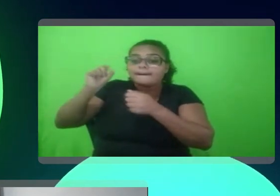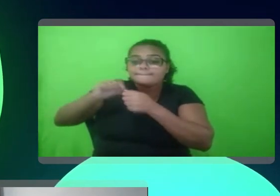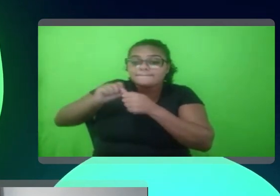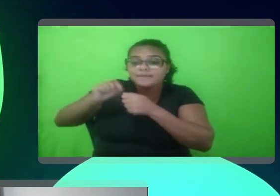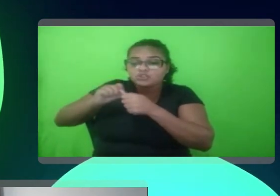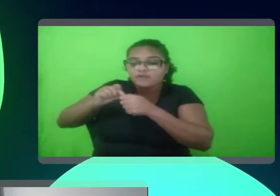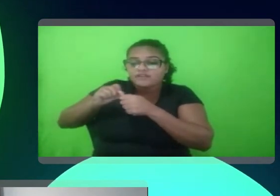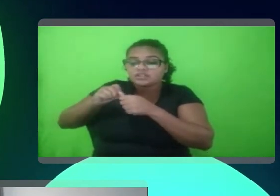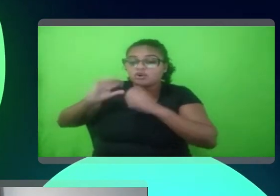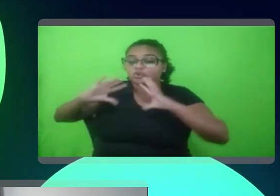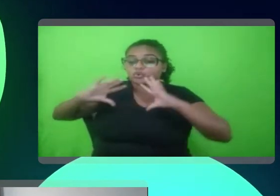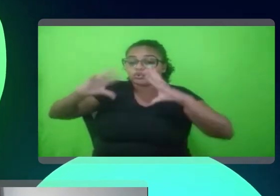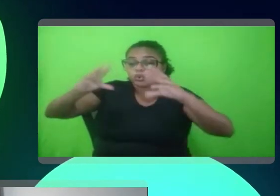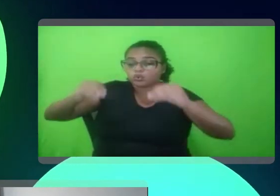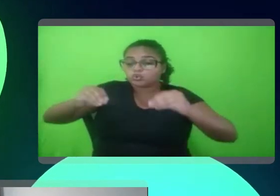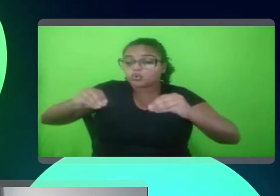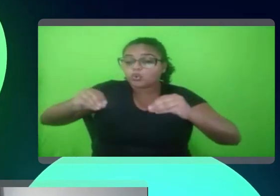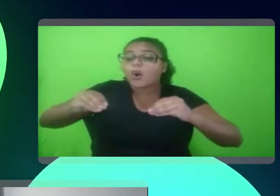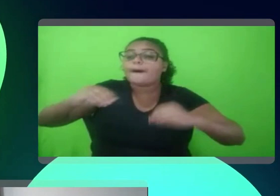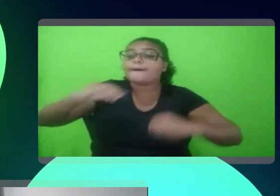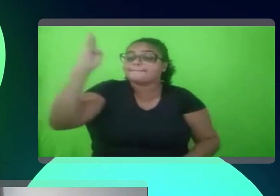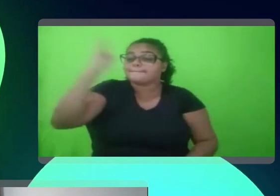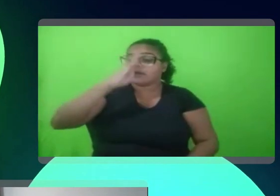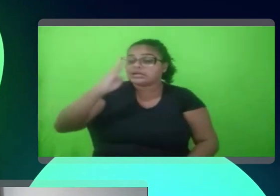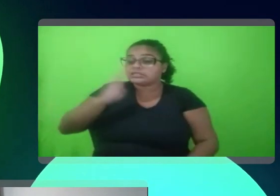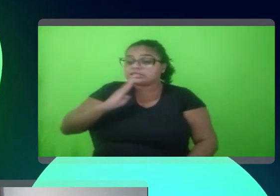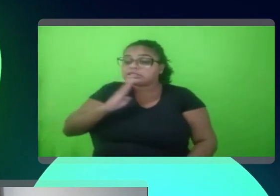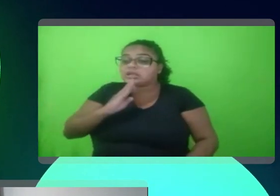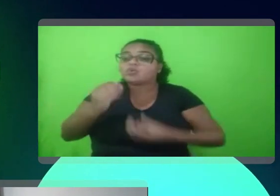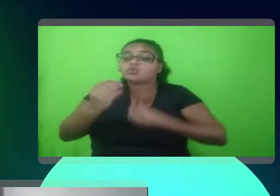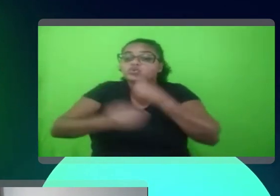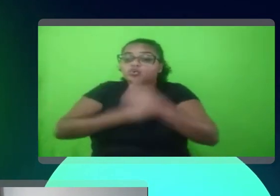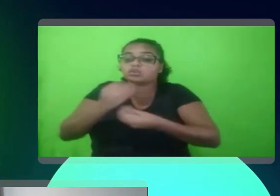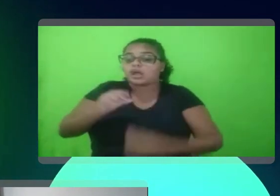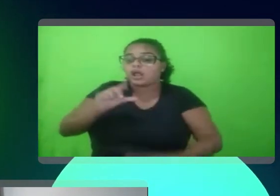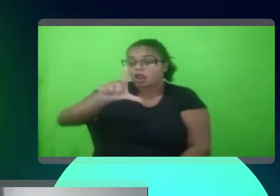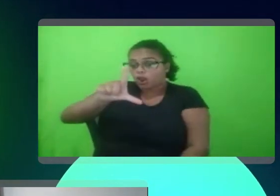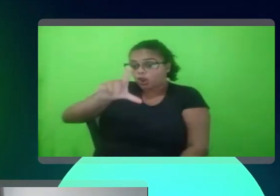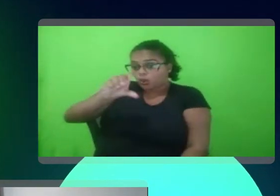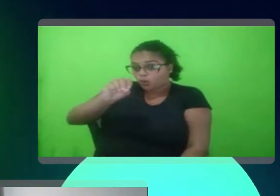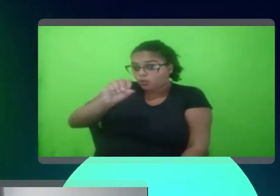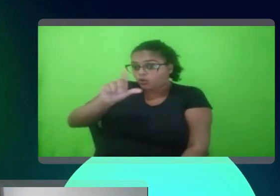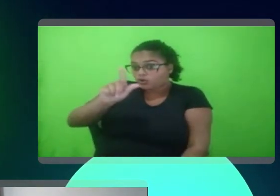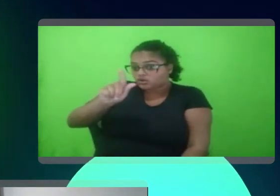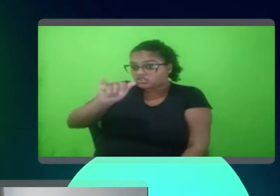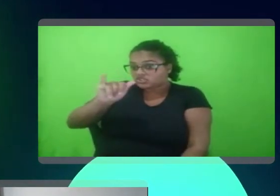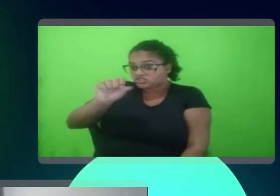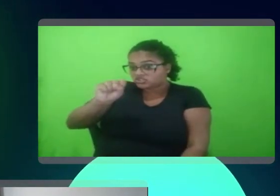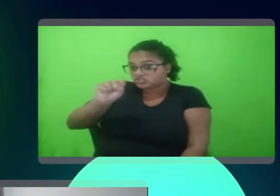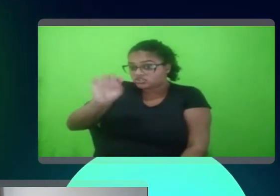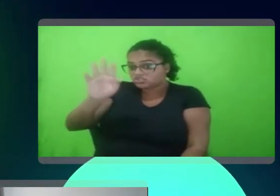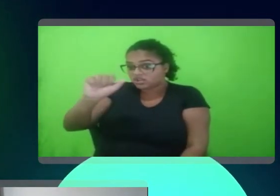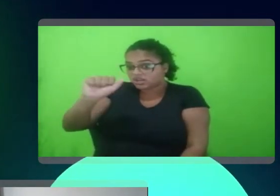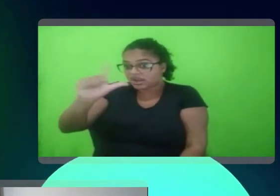pode atingir todo o Brasil, ter toda uma cadeia de logística, tudo isso, também é algo bem legal.